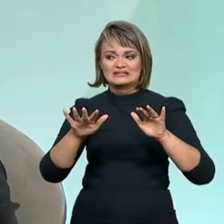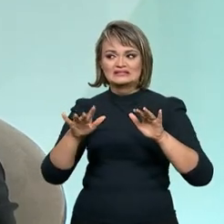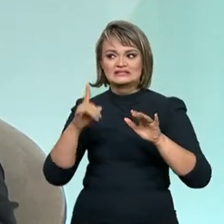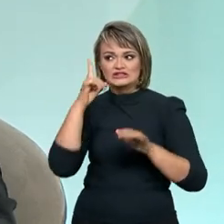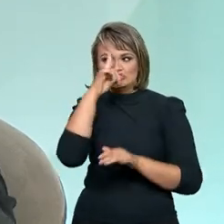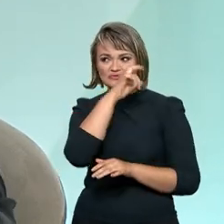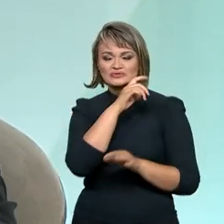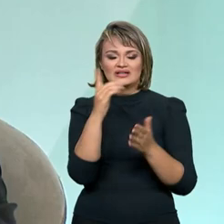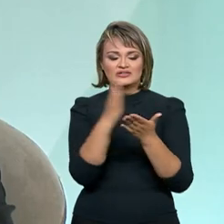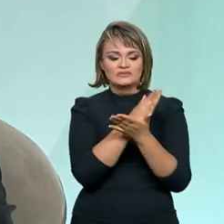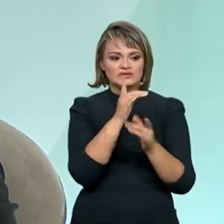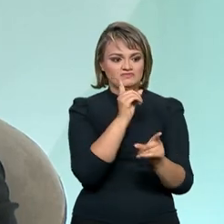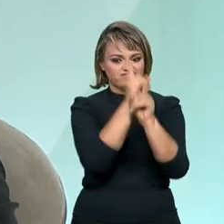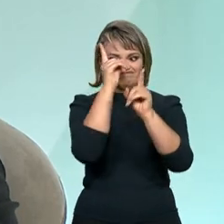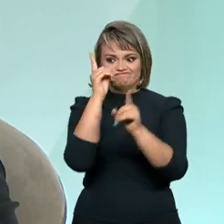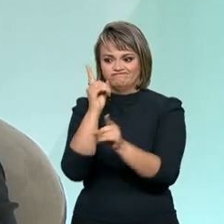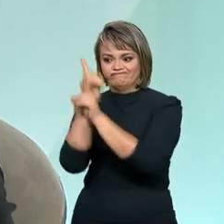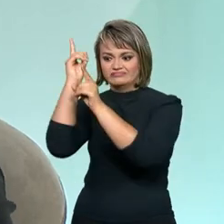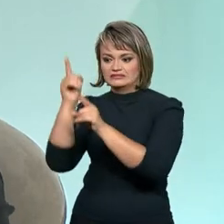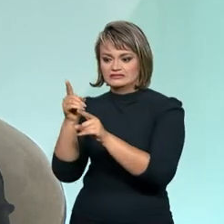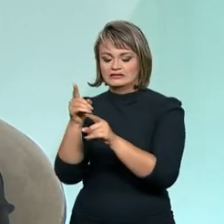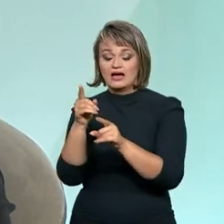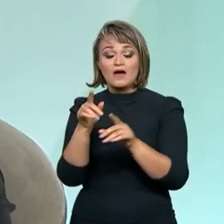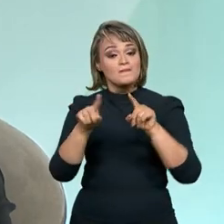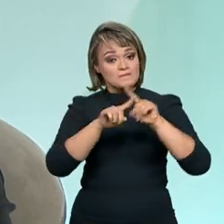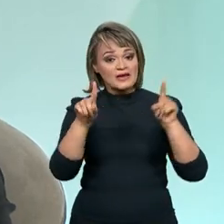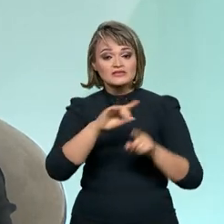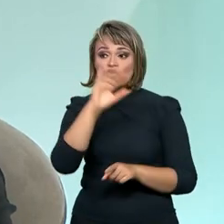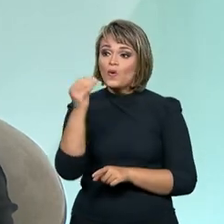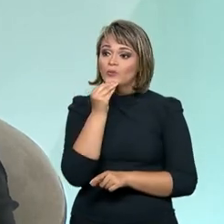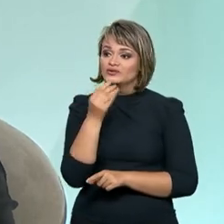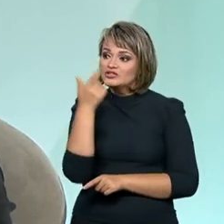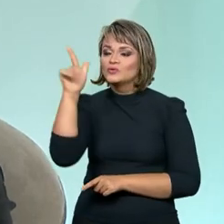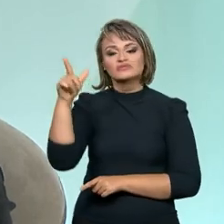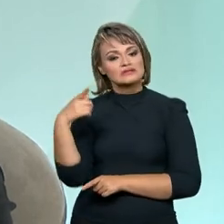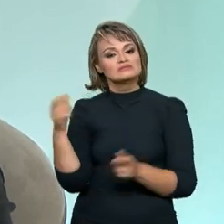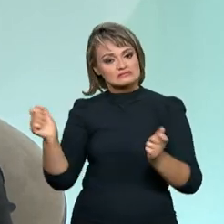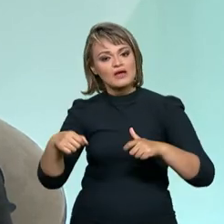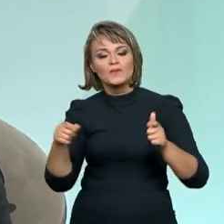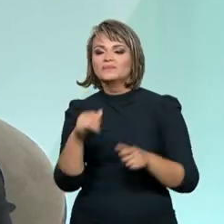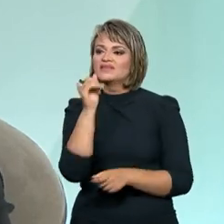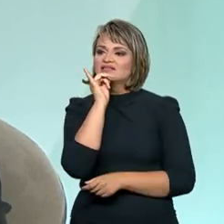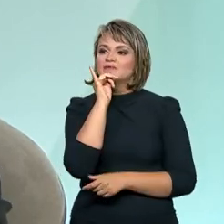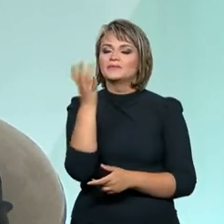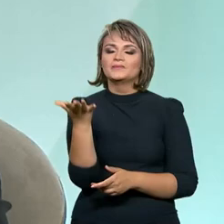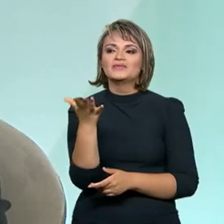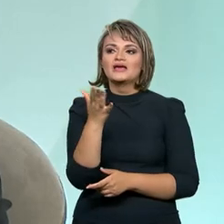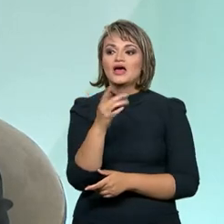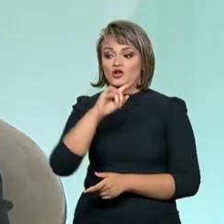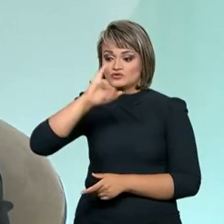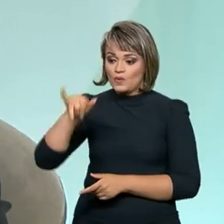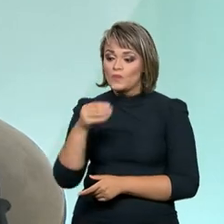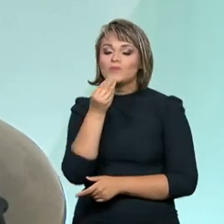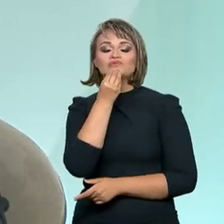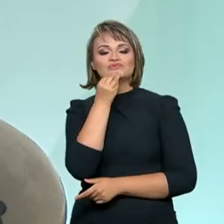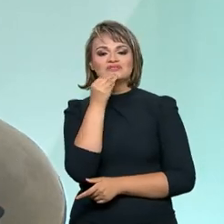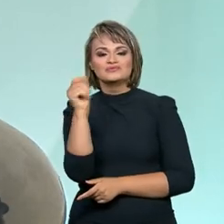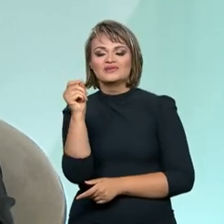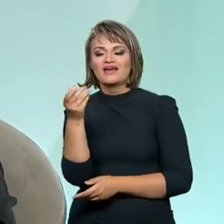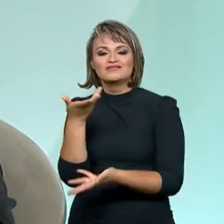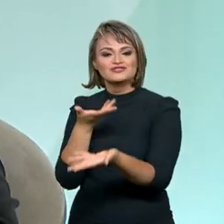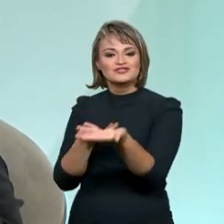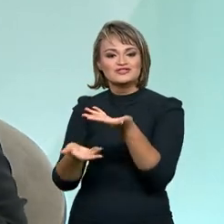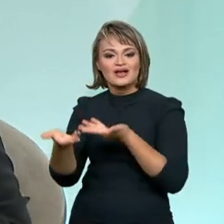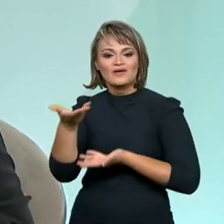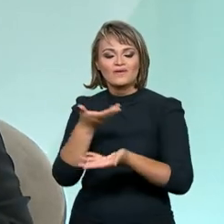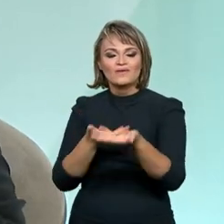dificuldades, algumas desigualdades, mas ela oportunizou outras. Nós tivemos, por exemplo, a oportunidade de dialogar